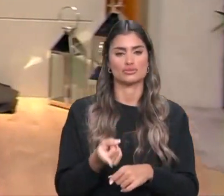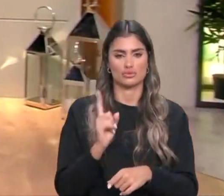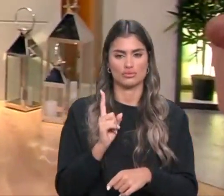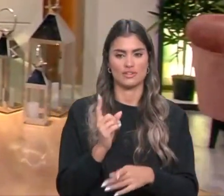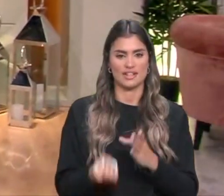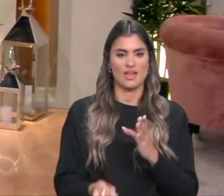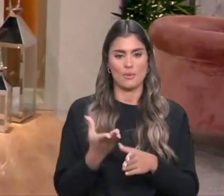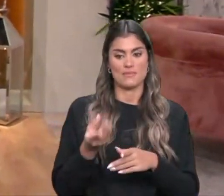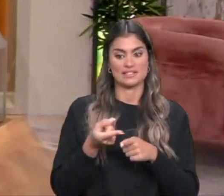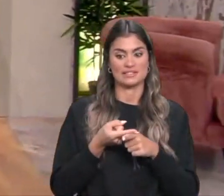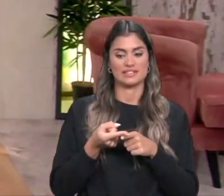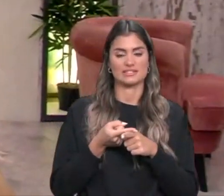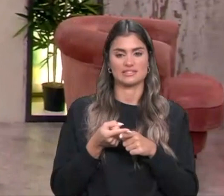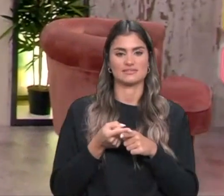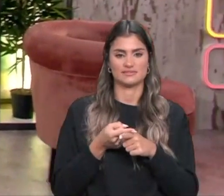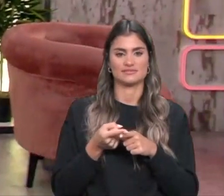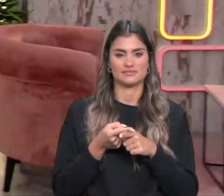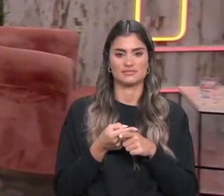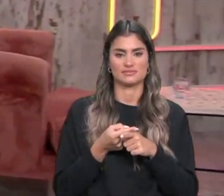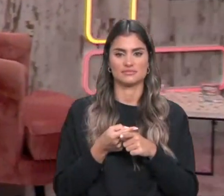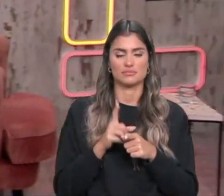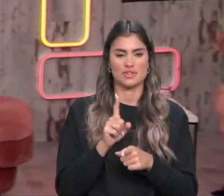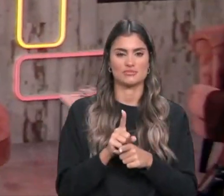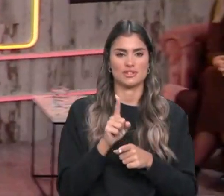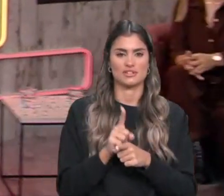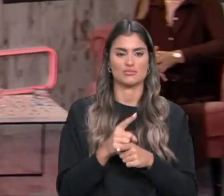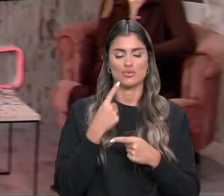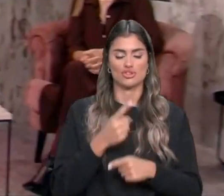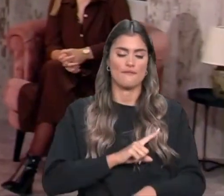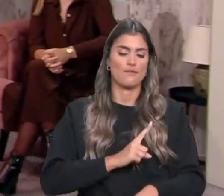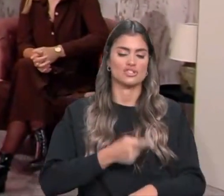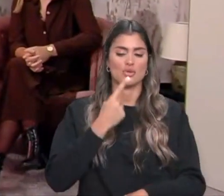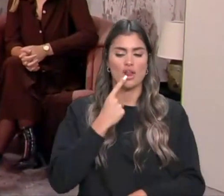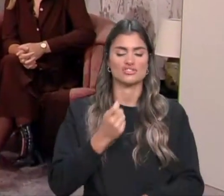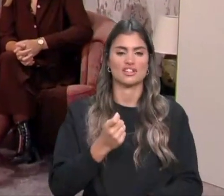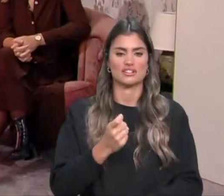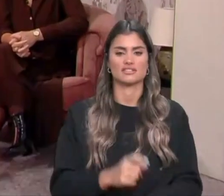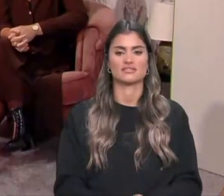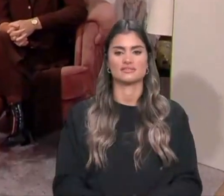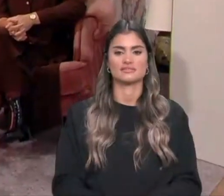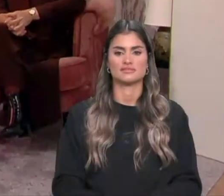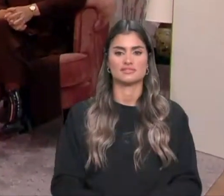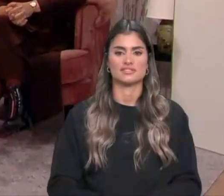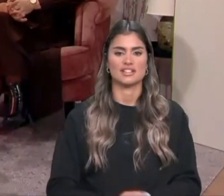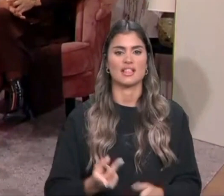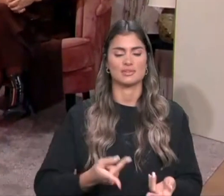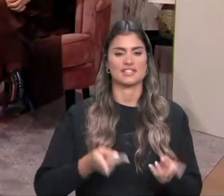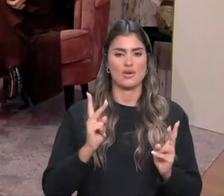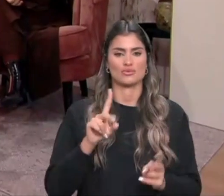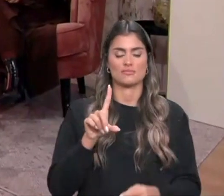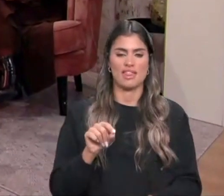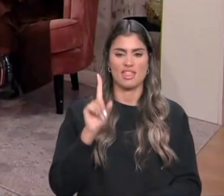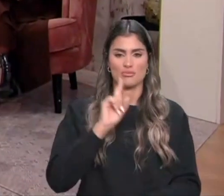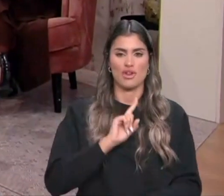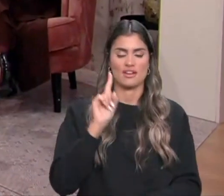mais interesse, mas a premissa é a mesma, é mostrar a força, a garra, a libertação também da mulher,